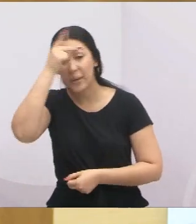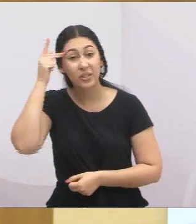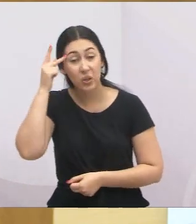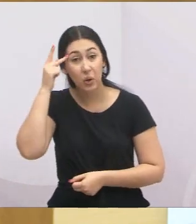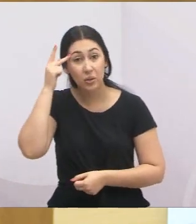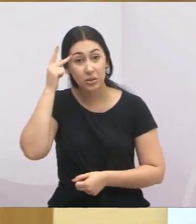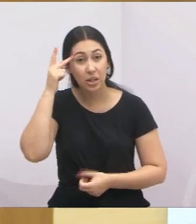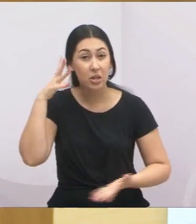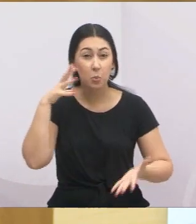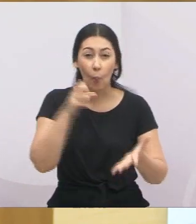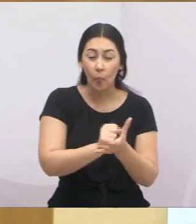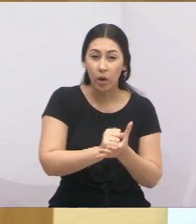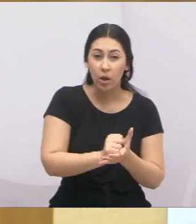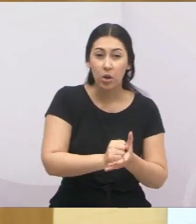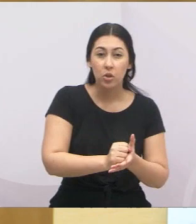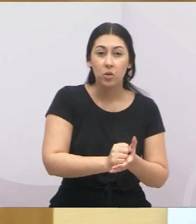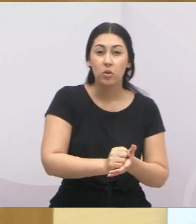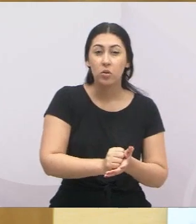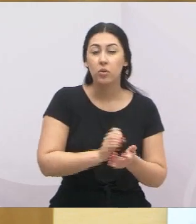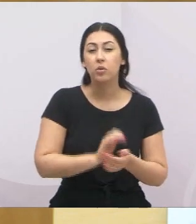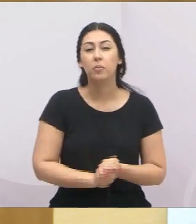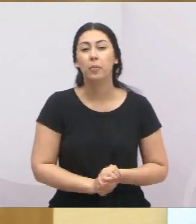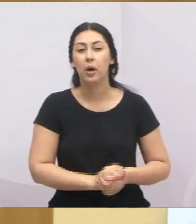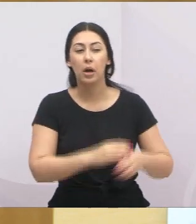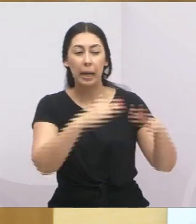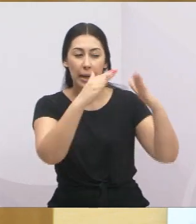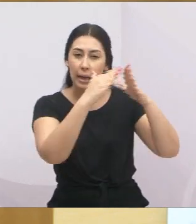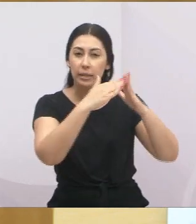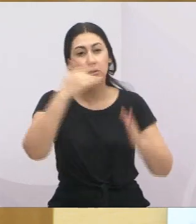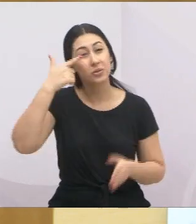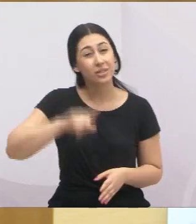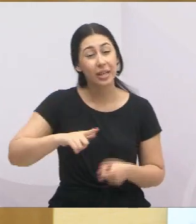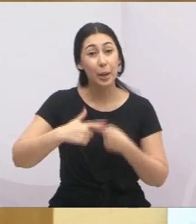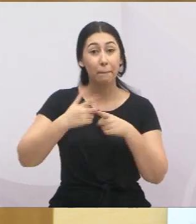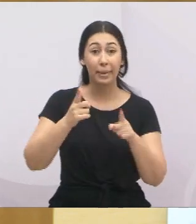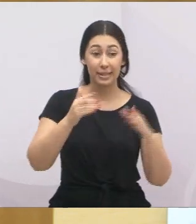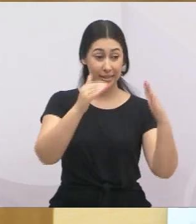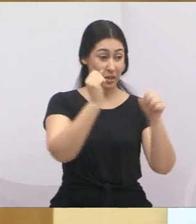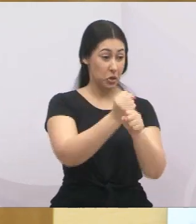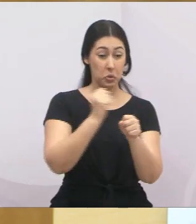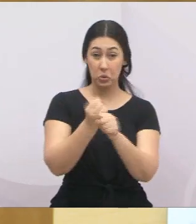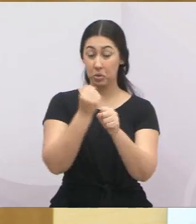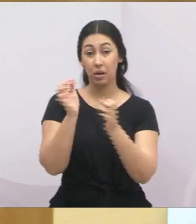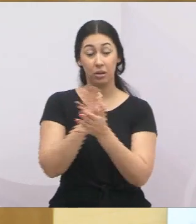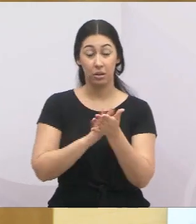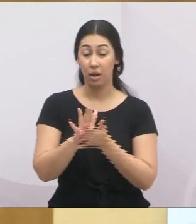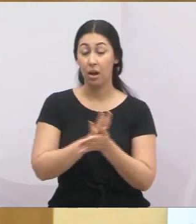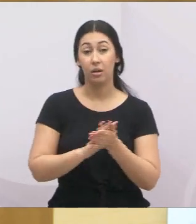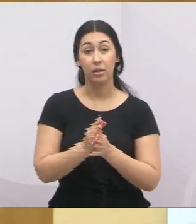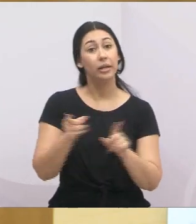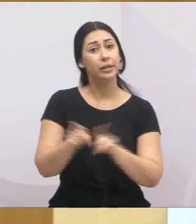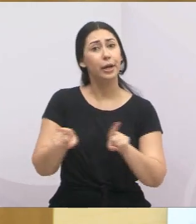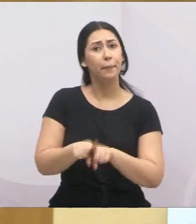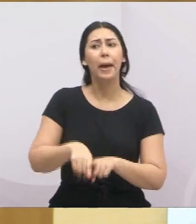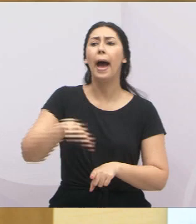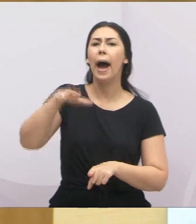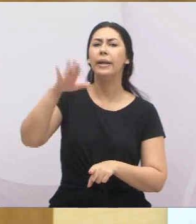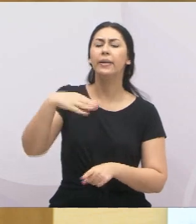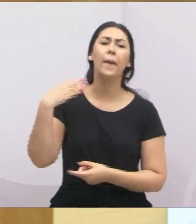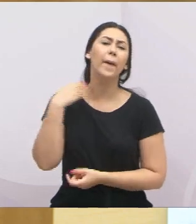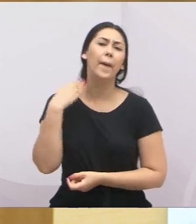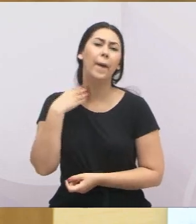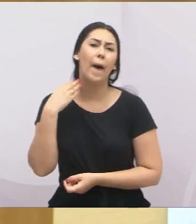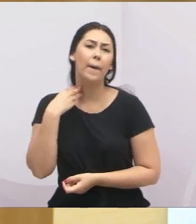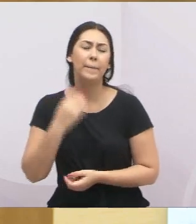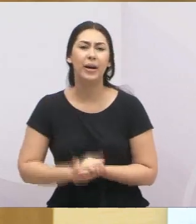no programa habitacional, e que se não constrói mais casa aqui na nossa cidade. E chamar a atenção também da Caixa Econômica. Hoje